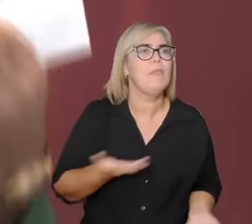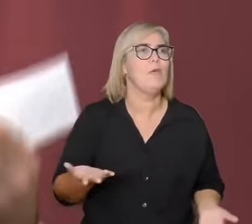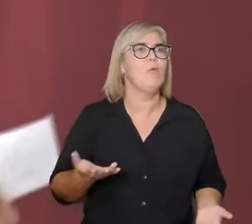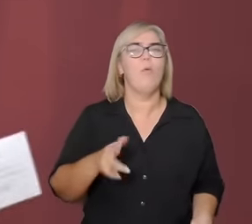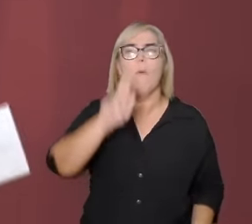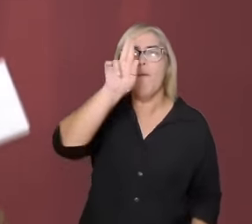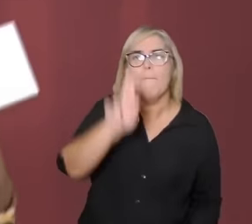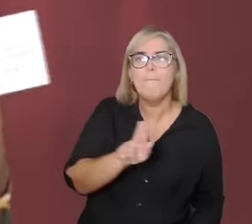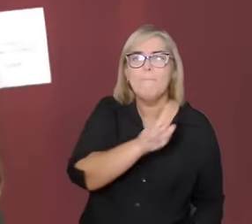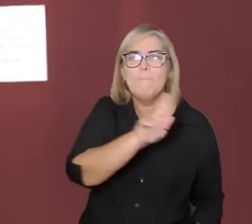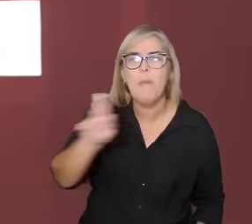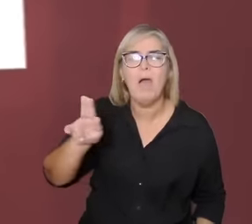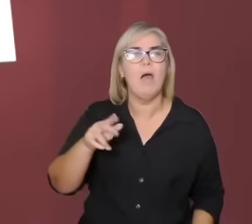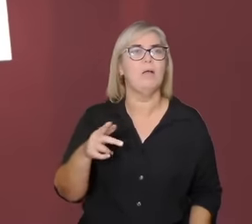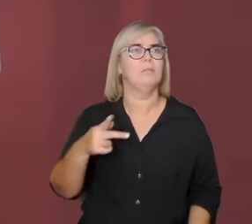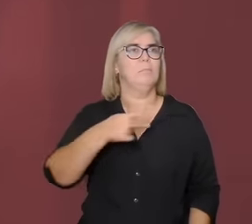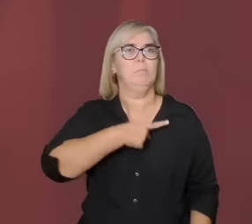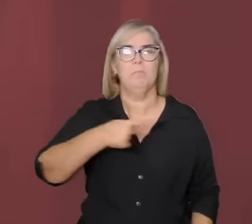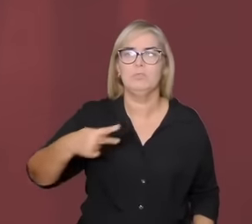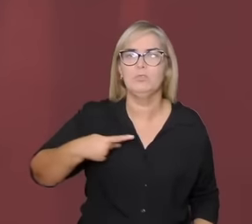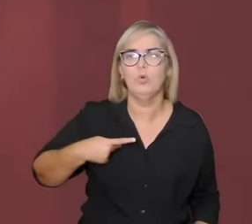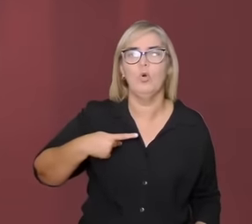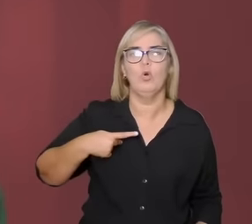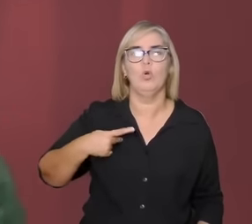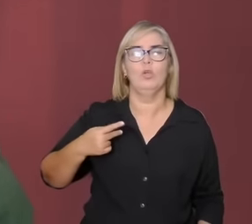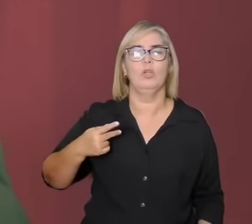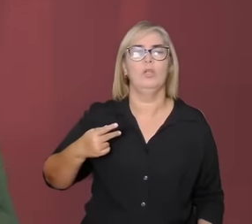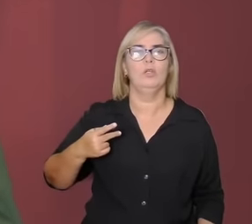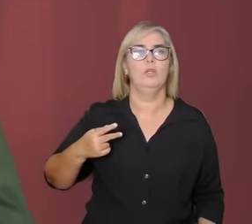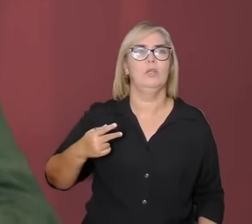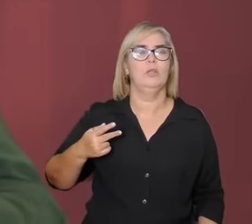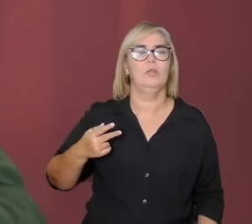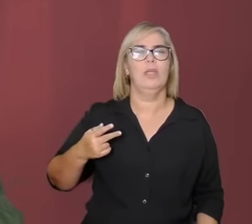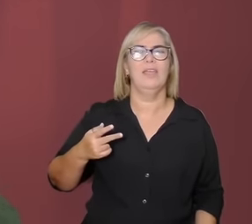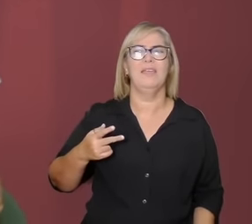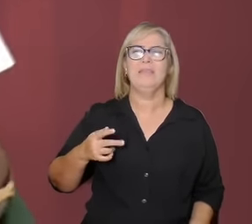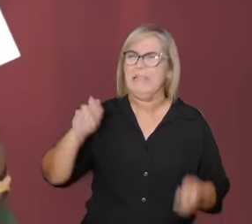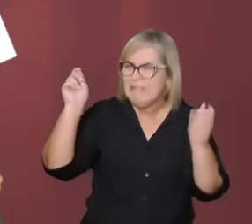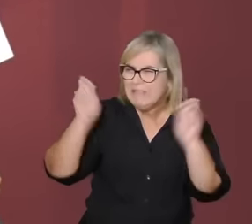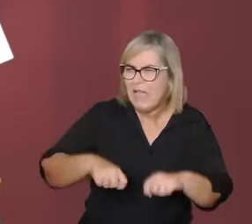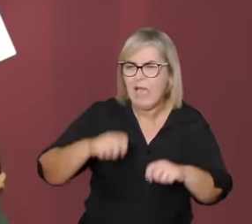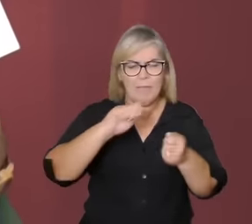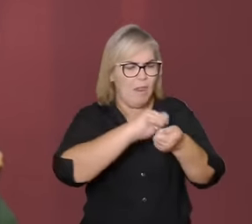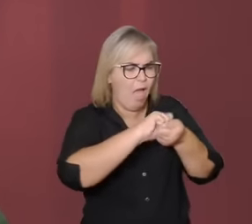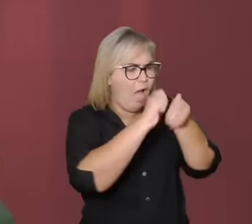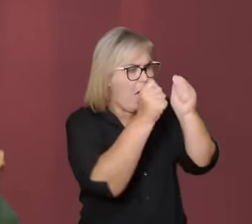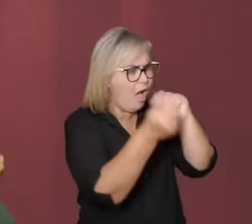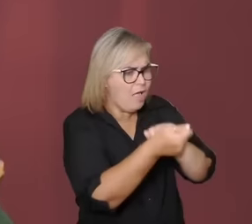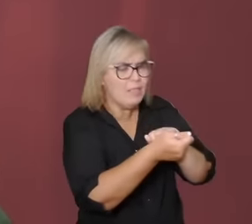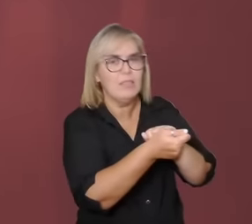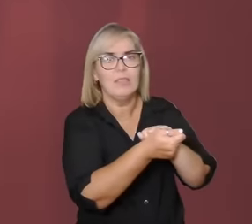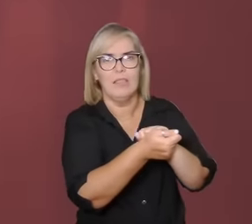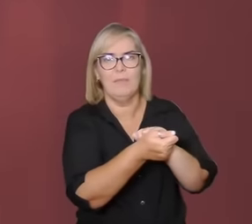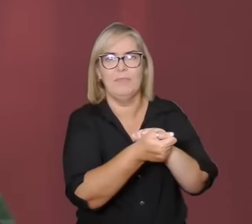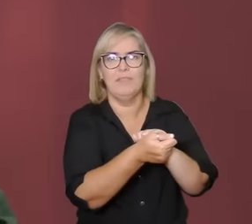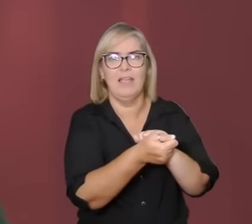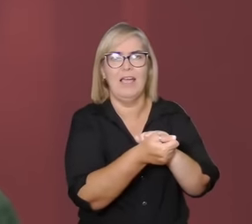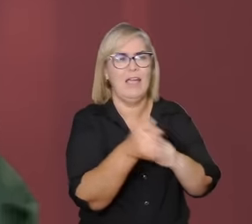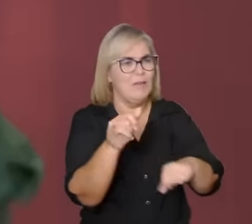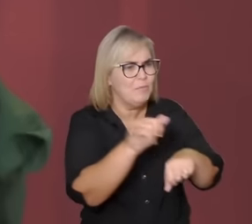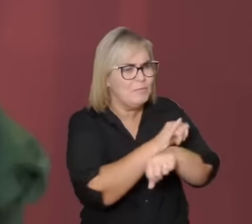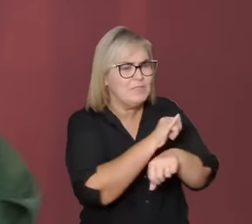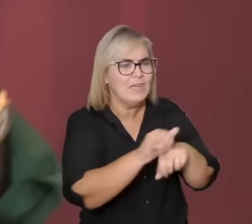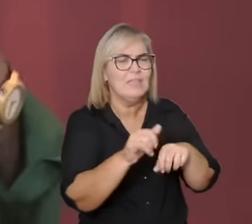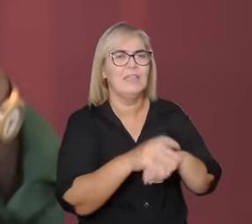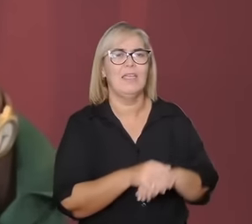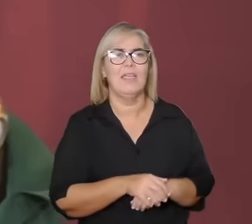teólogos de tentar adaptar essa visão a partir de um ajuste hermenêutico mesmo uma